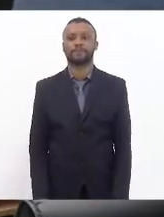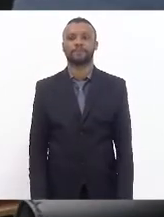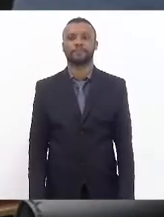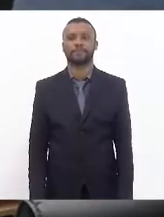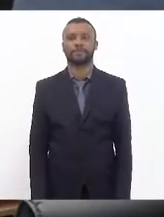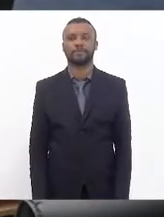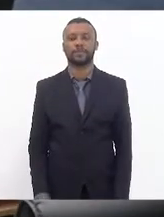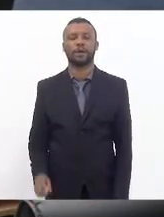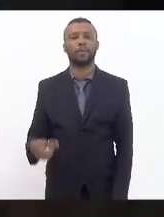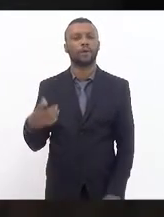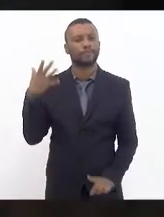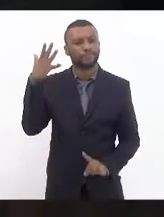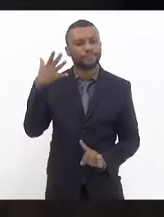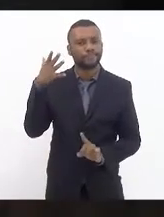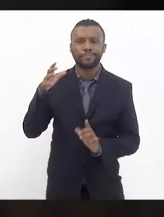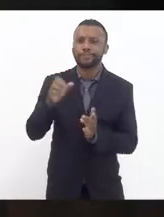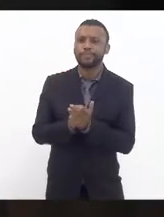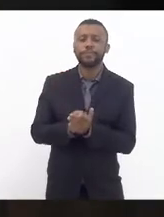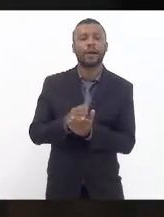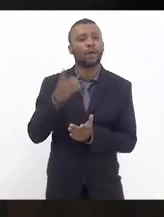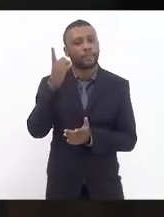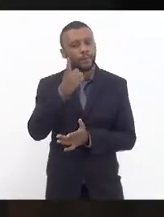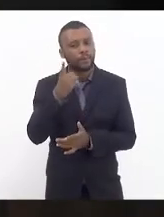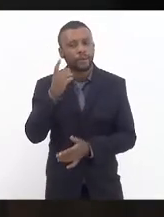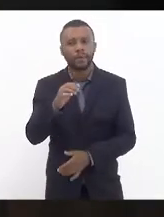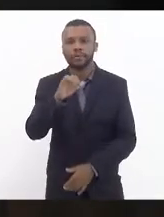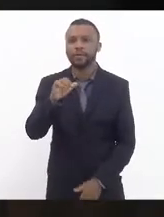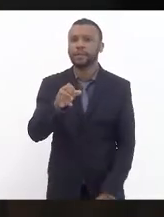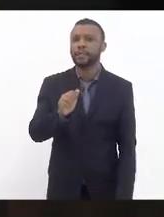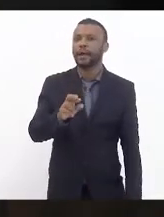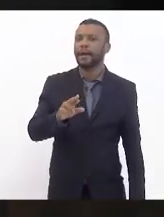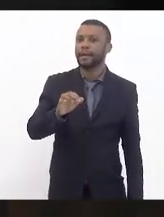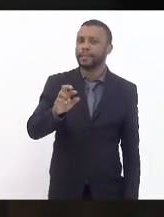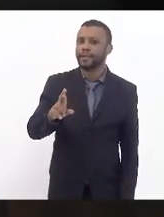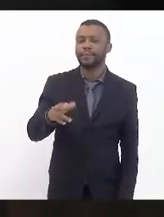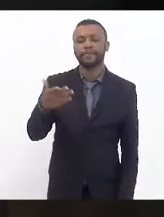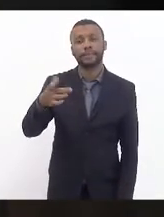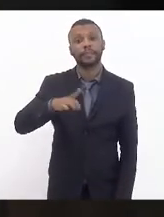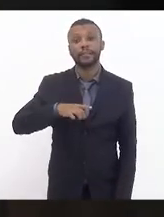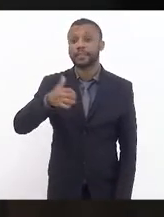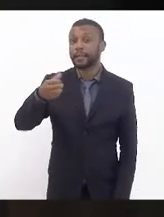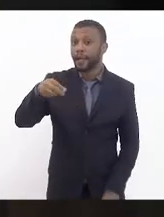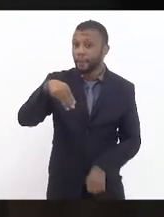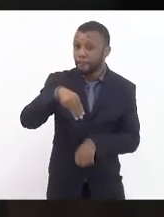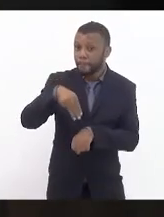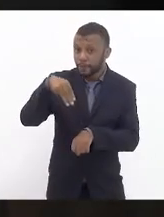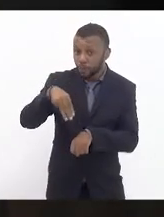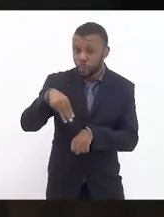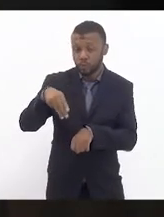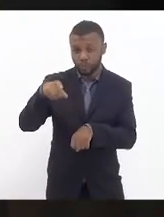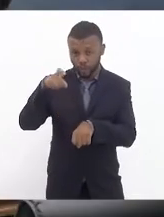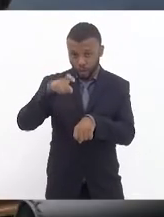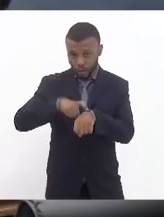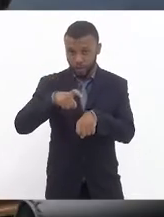Próximo orador escrito é o deputado Jari. Vossa excelência dispõe de dez minutos no tempo regimental.